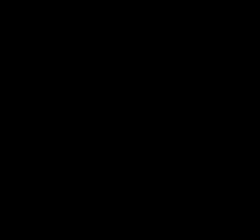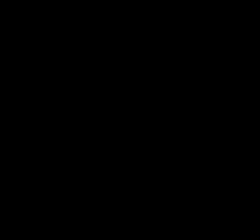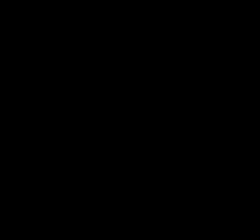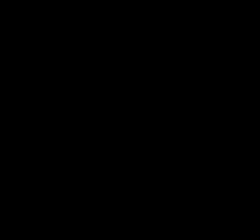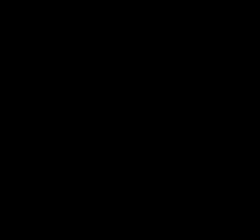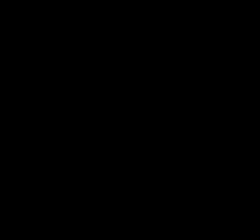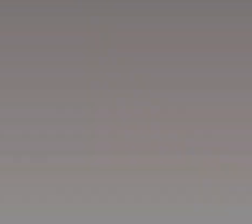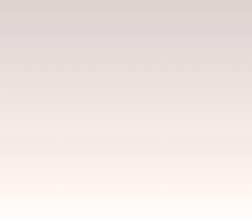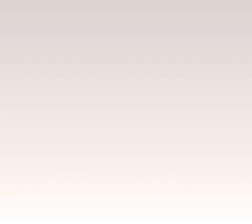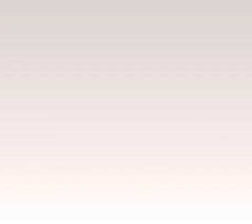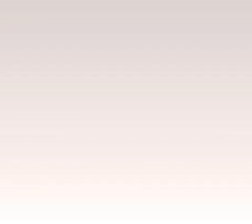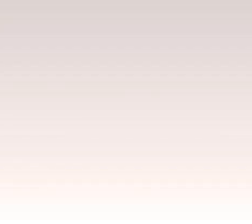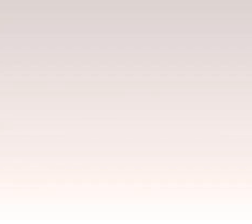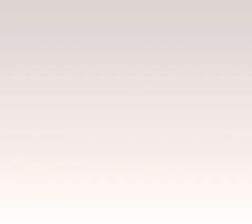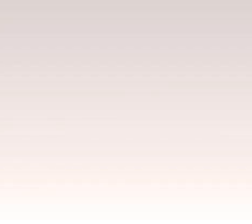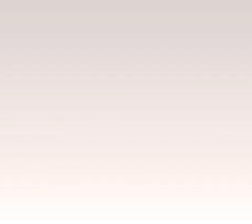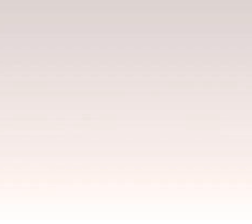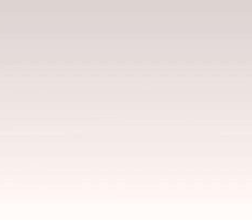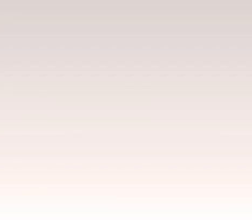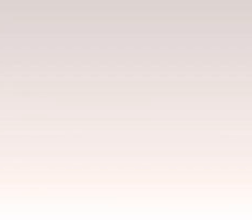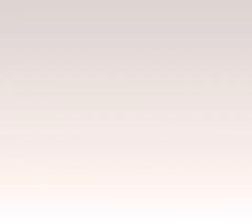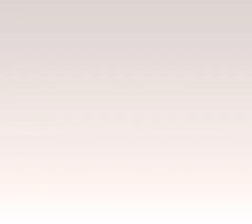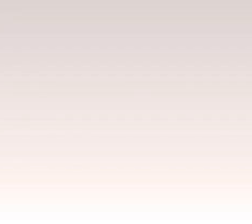e aí